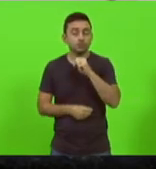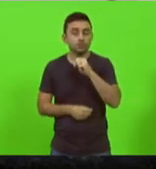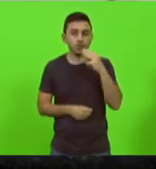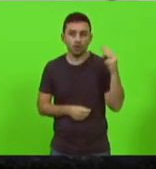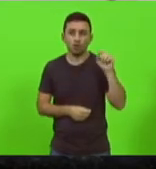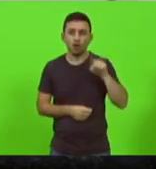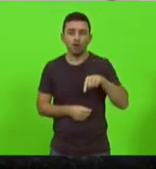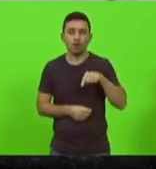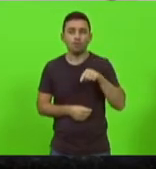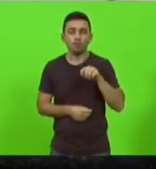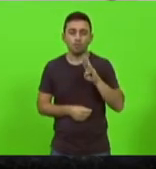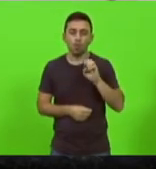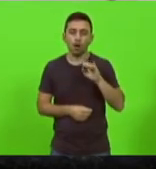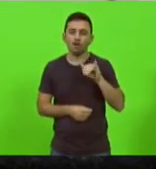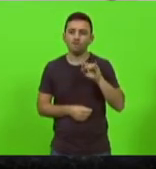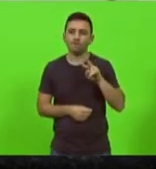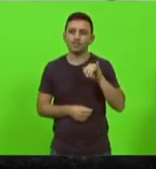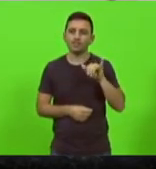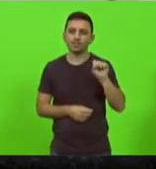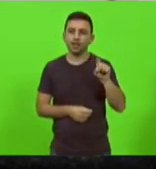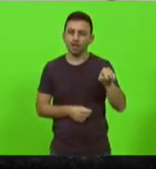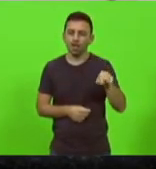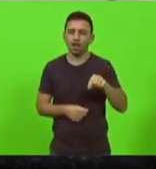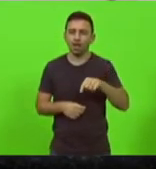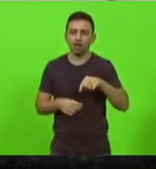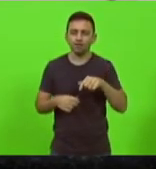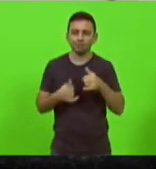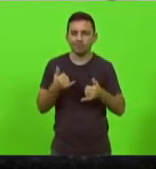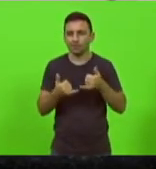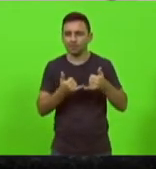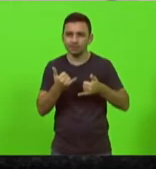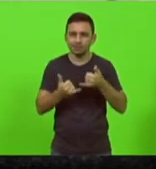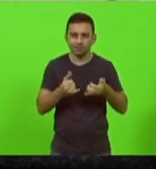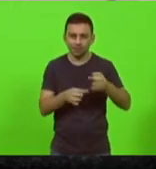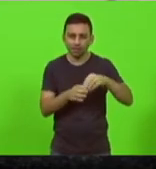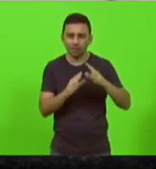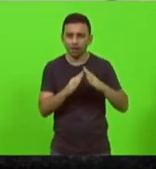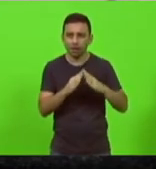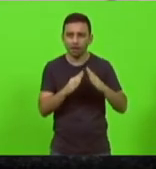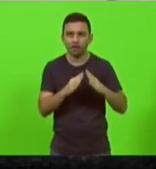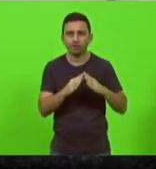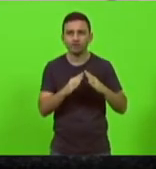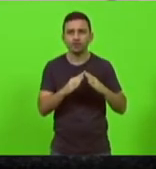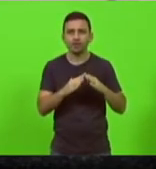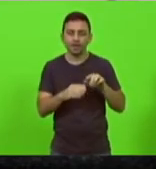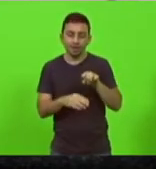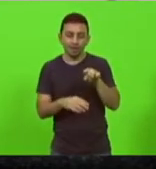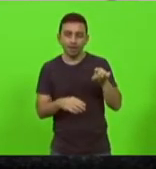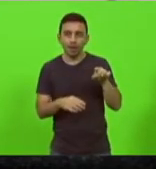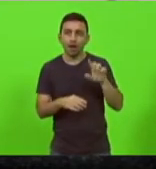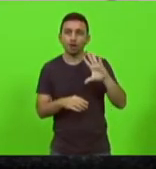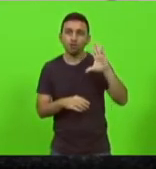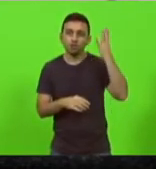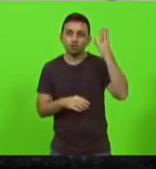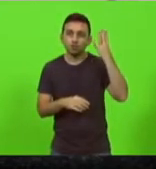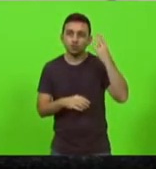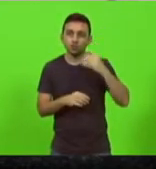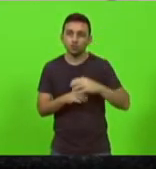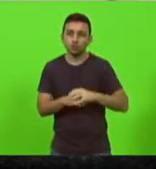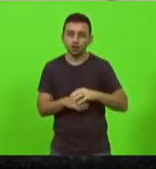ao se movimentar brincando dentro de casa teve a